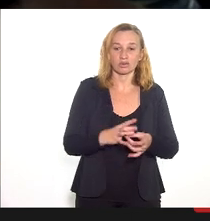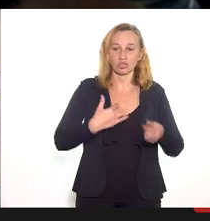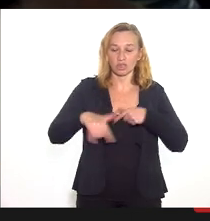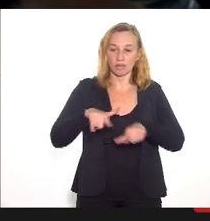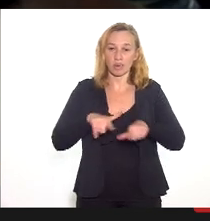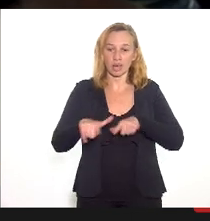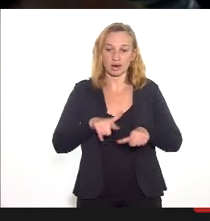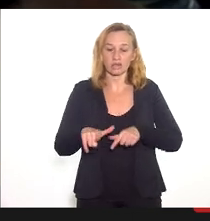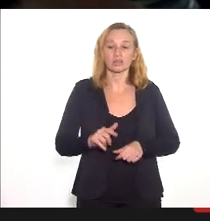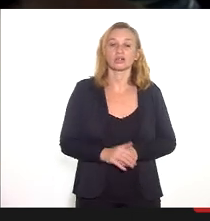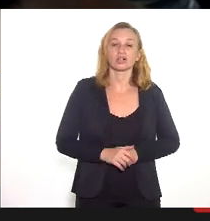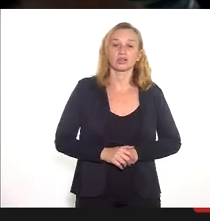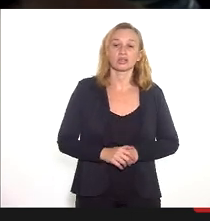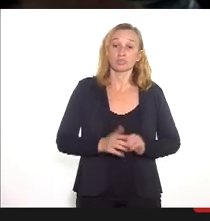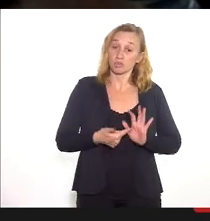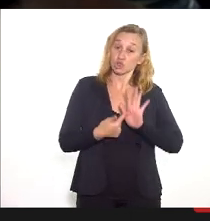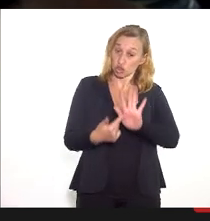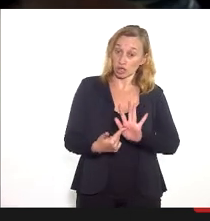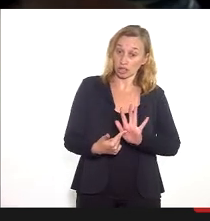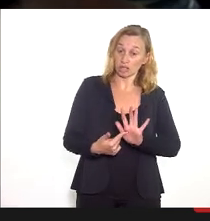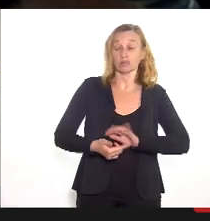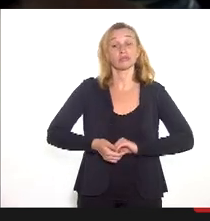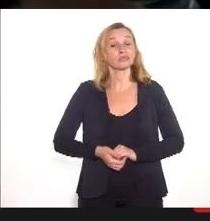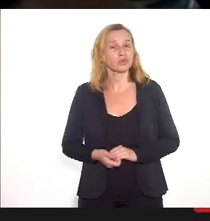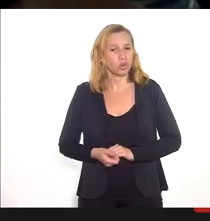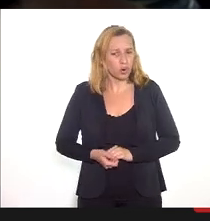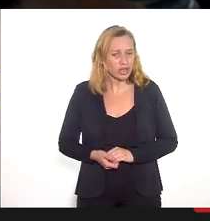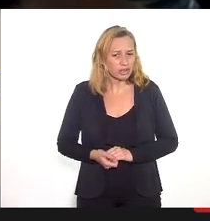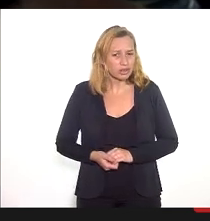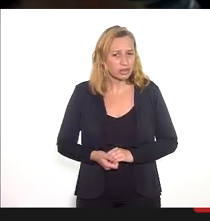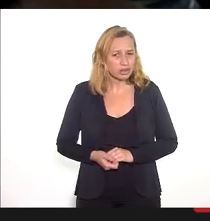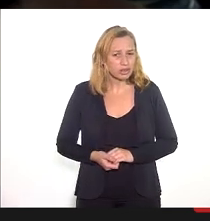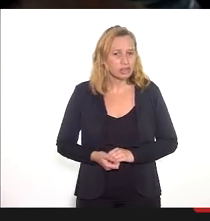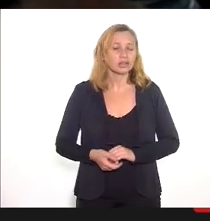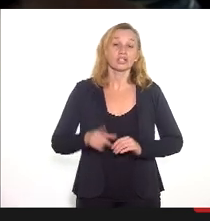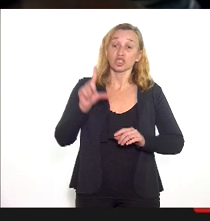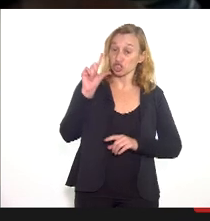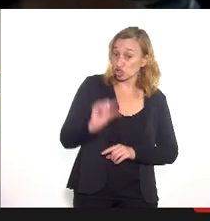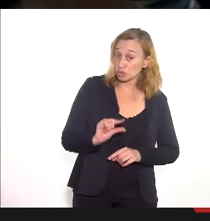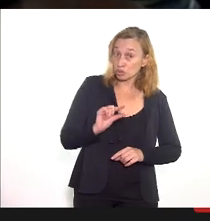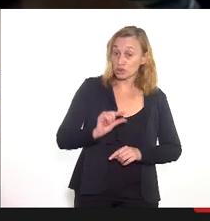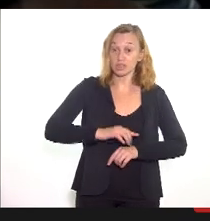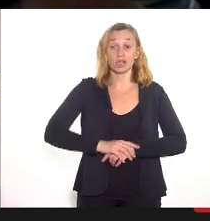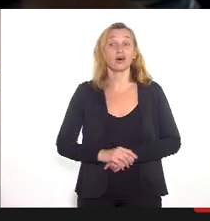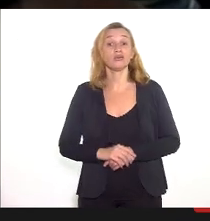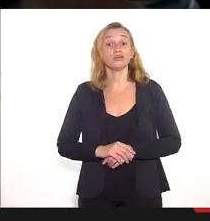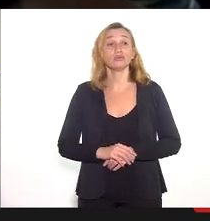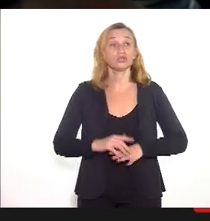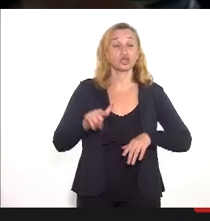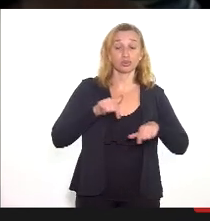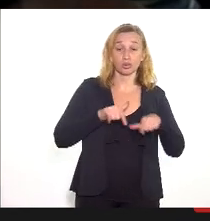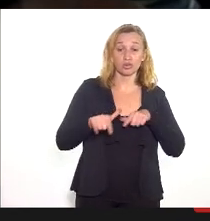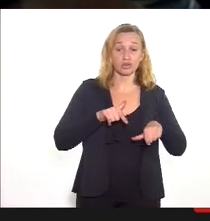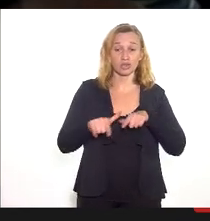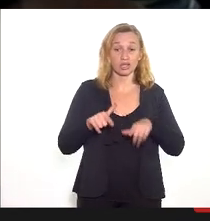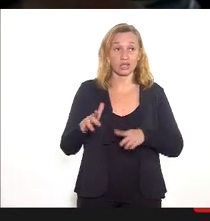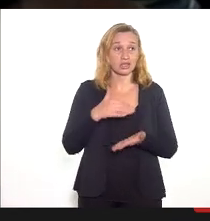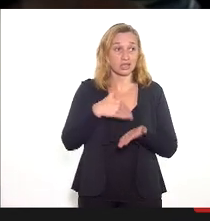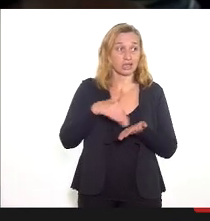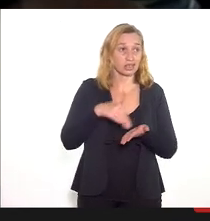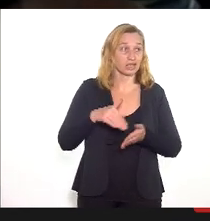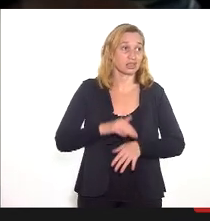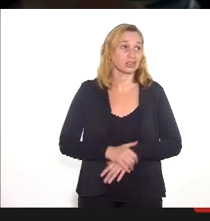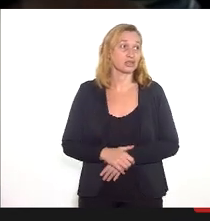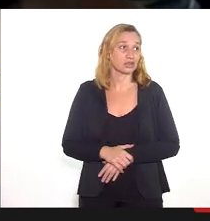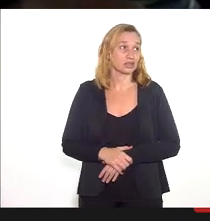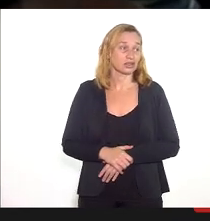É relevante destacar a rápida redução dos profissionais estatutários da Secretaria que apenas nos